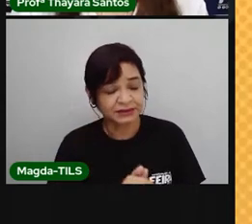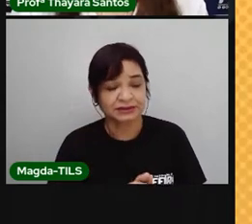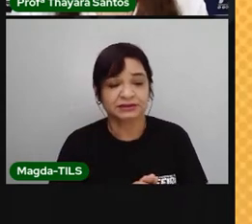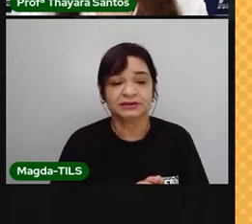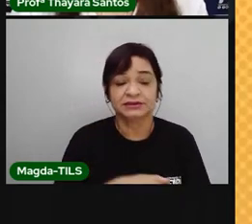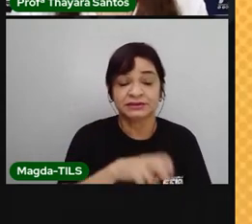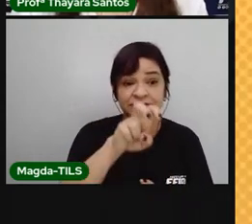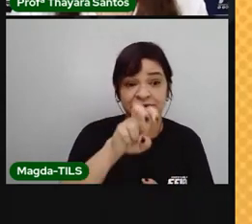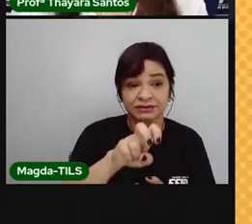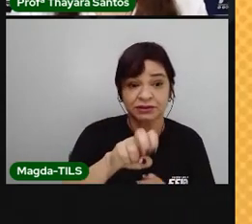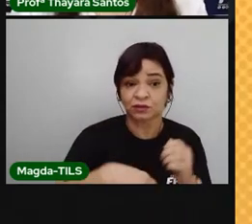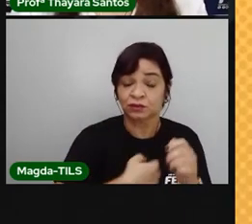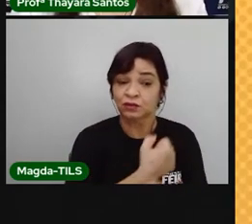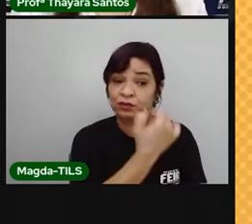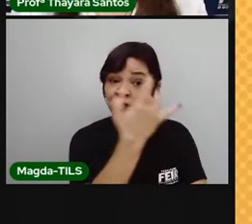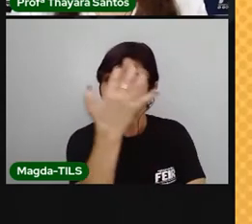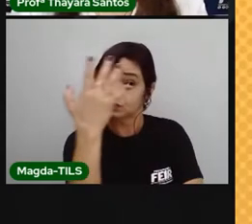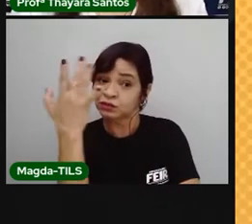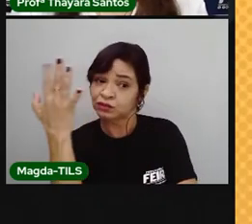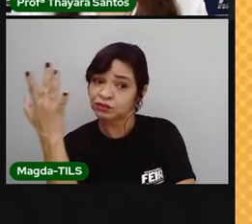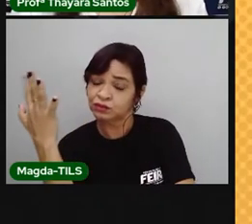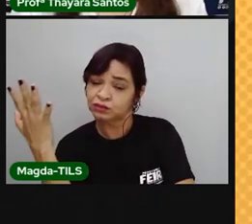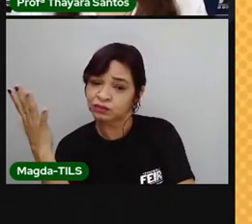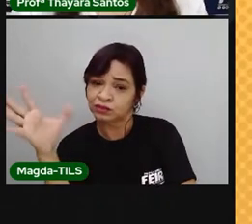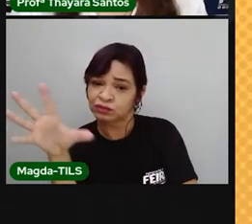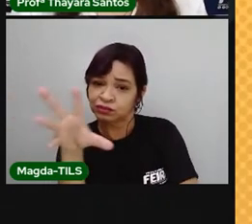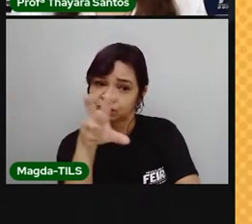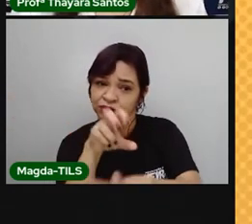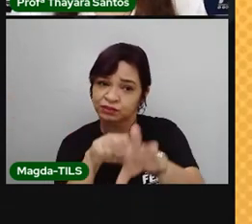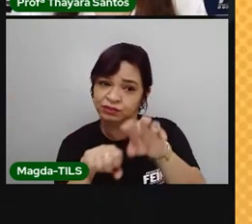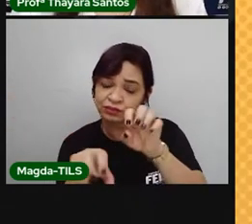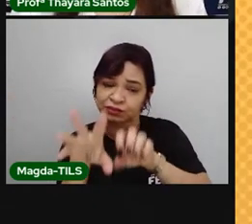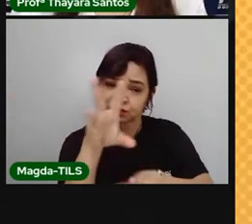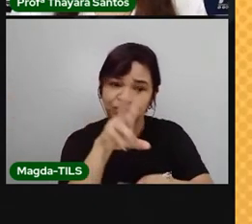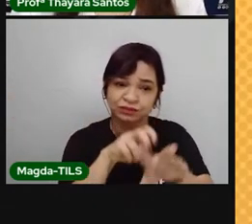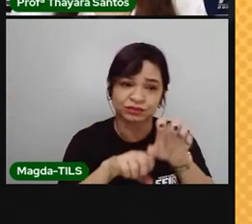podem absorver até 1 tonelada de CO2 durante a sua vida?